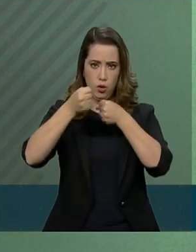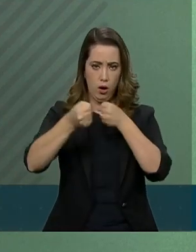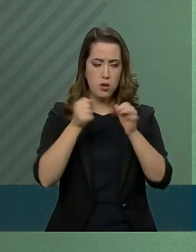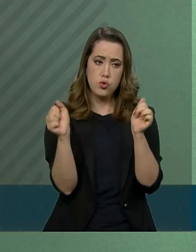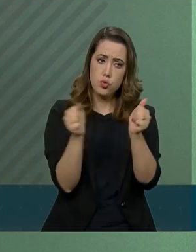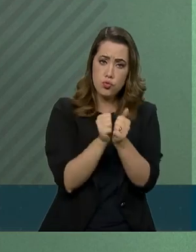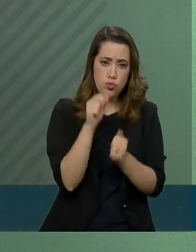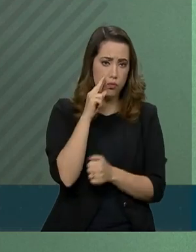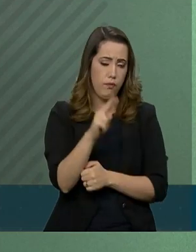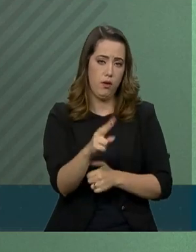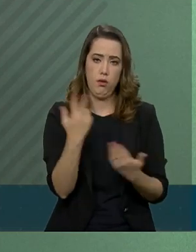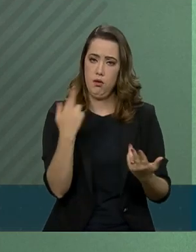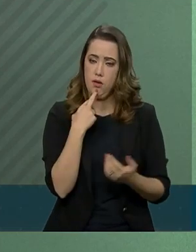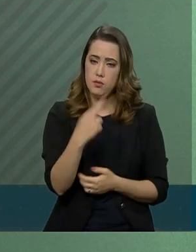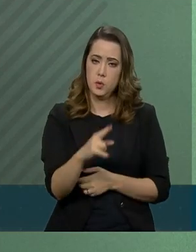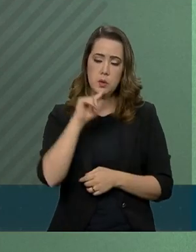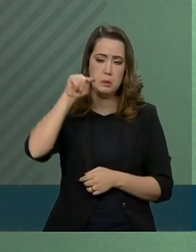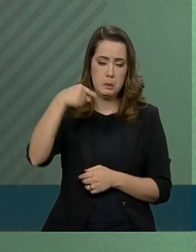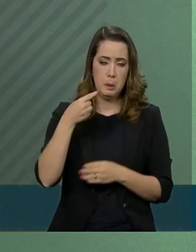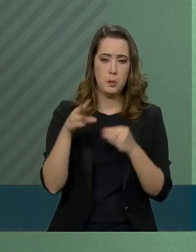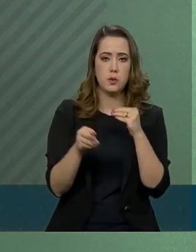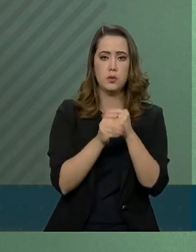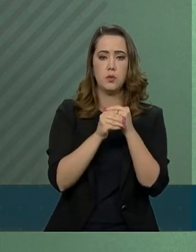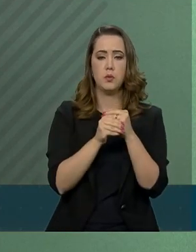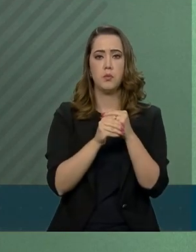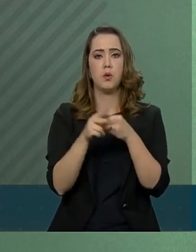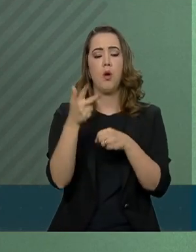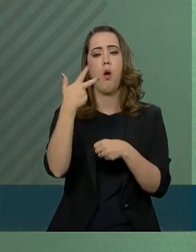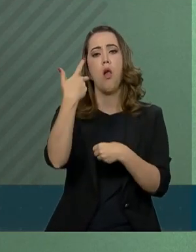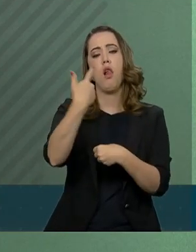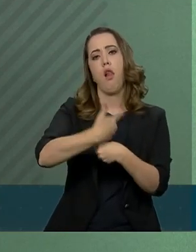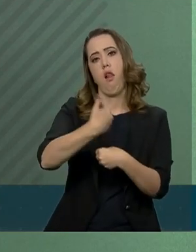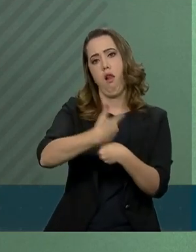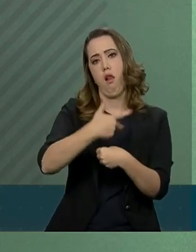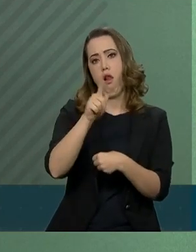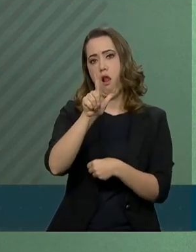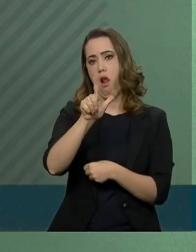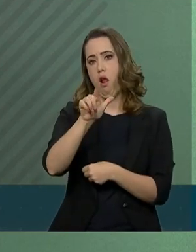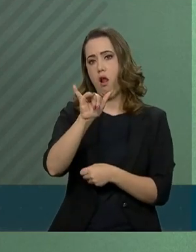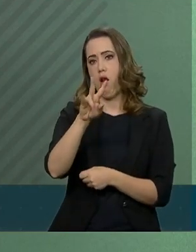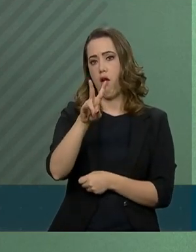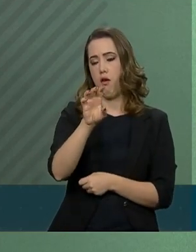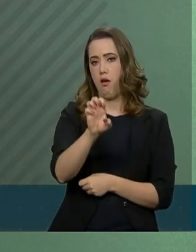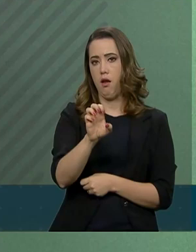posteriormente, a complementou em uma live em rede social hoje à tarde.